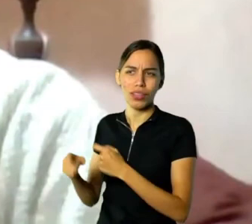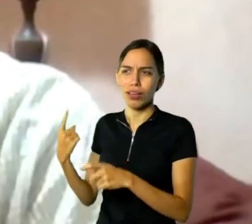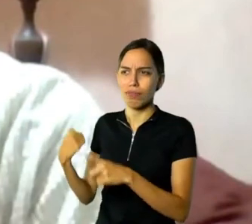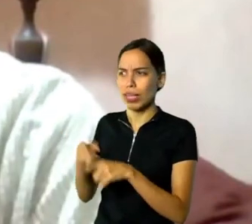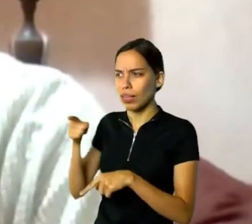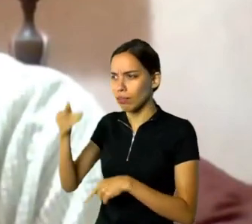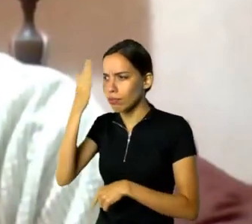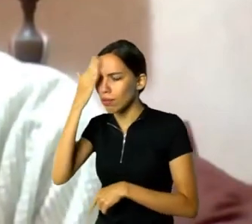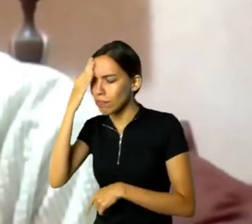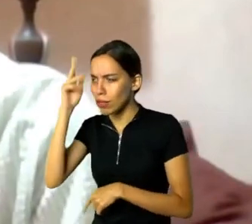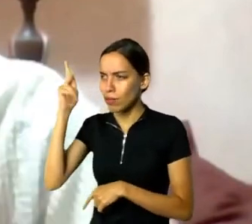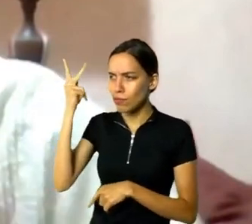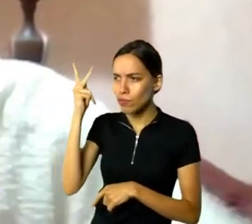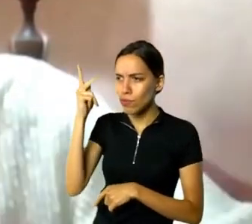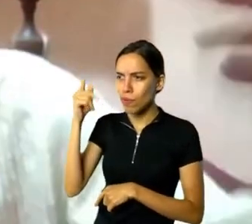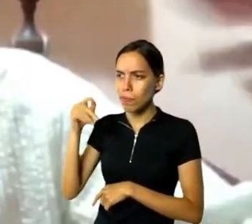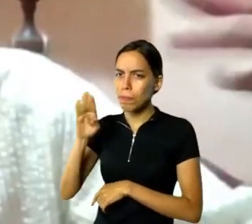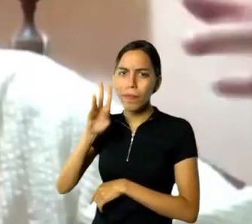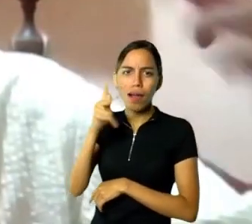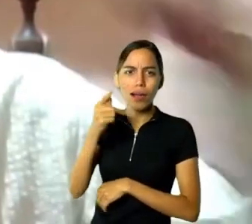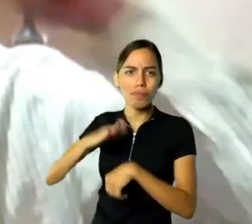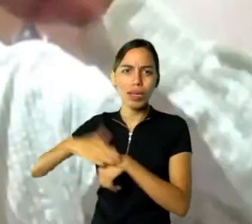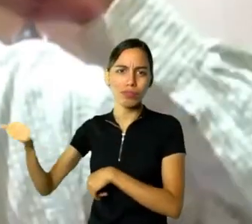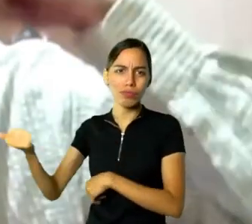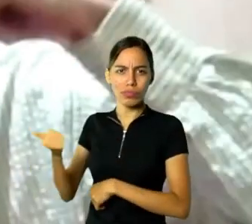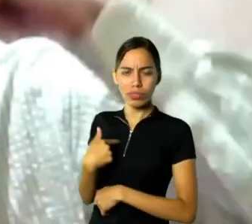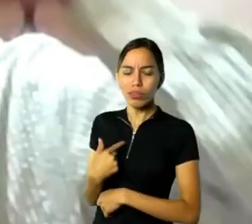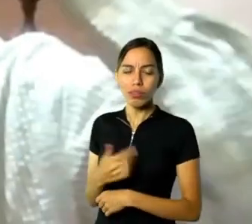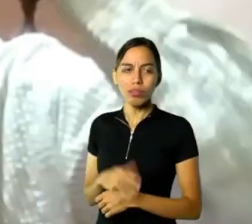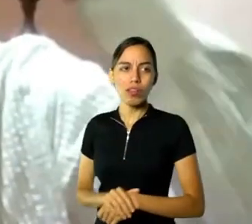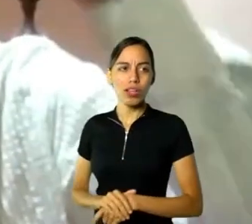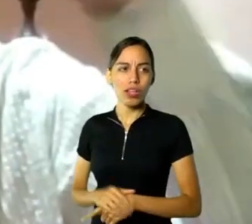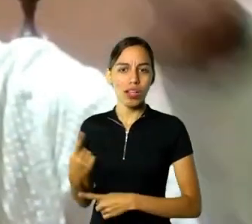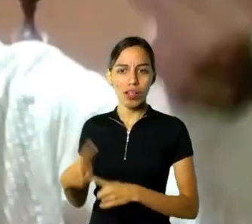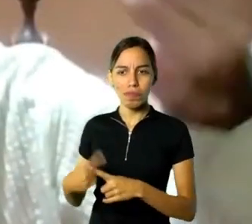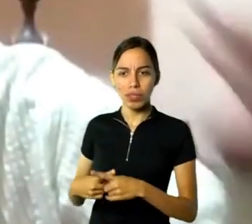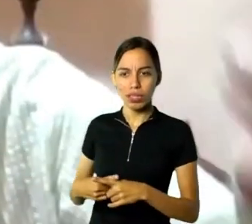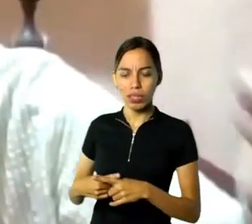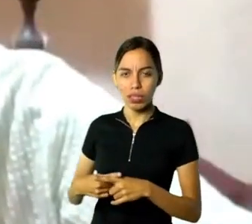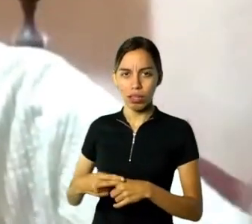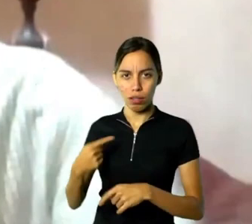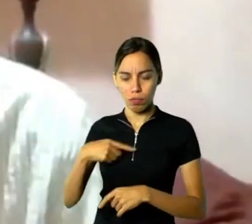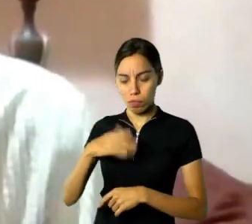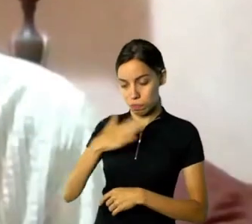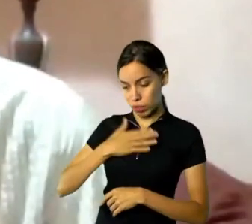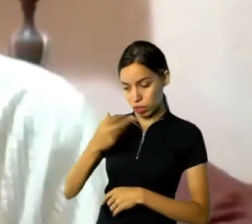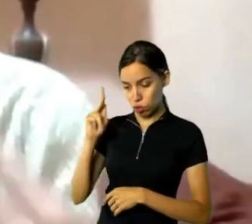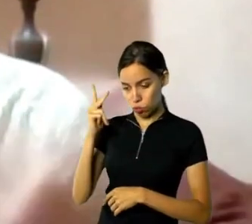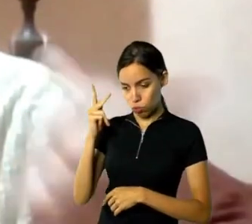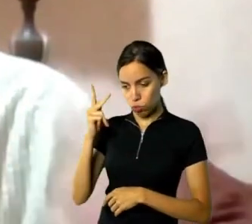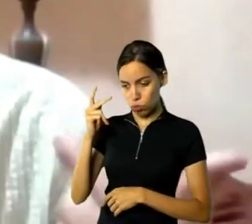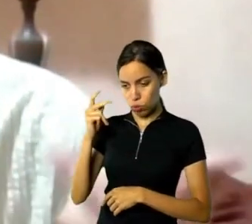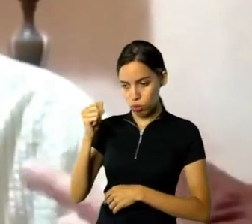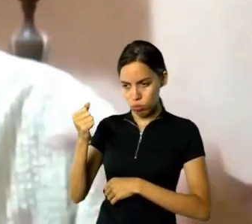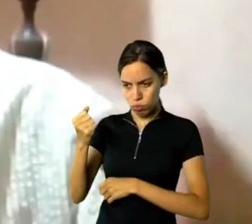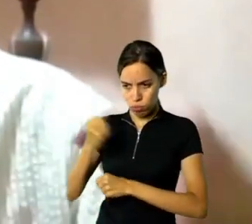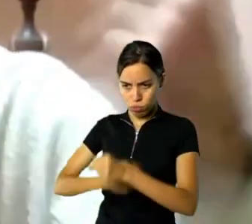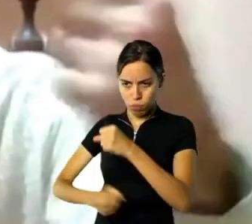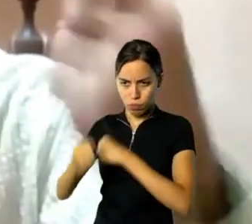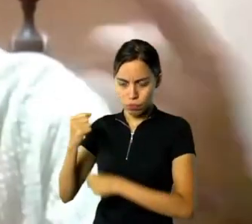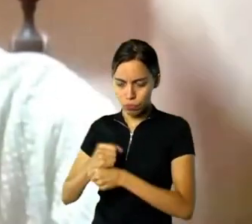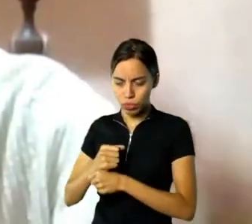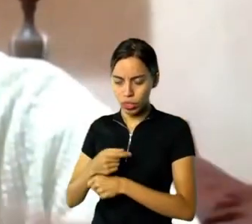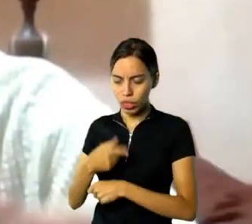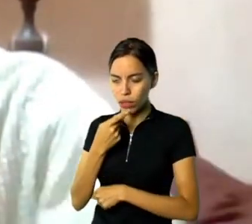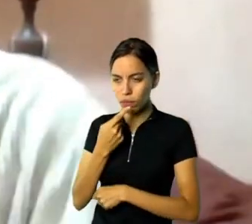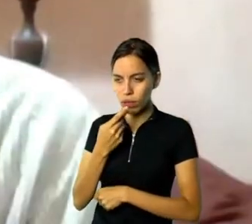em Belo Horizonte, assim. E aí, até na minha história, do meu passado, eu lembrei a primeira vez que eu ouvi falar do Jornal Binômio, o jornal dele. Foi